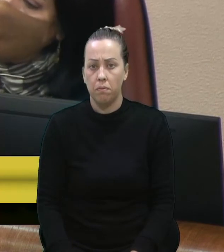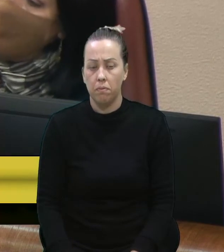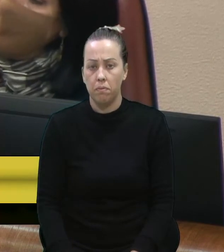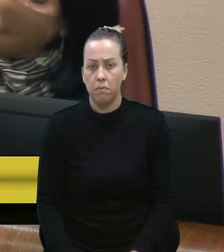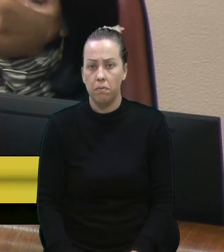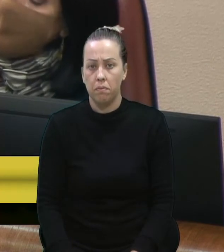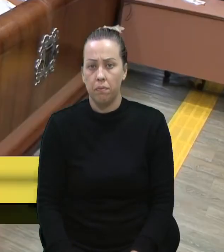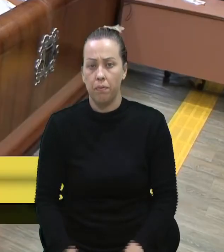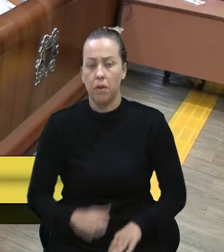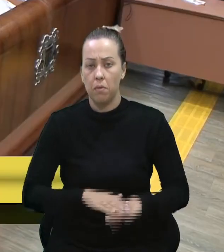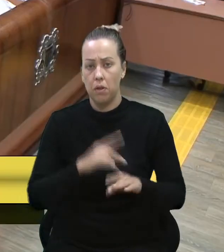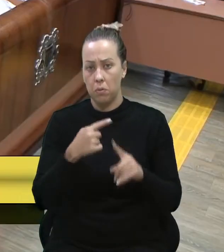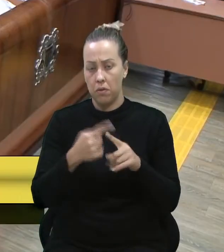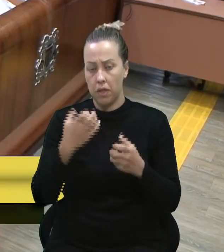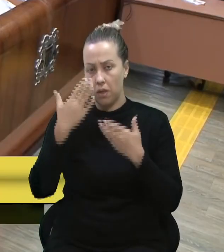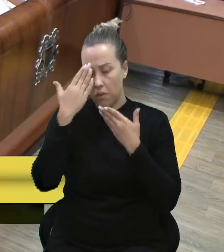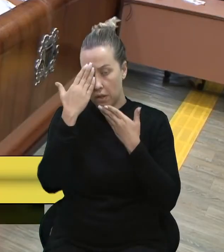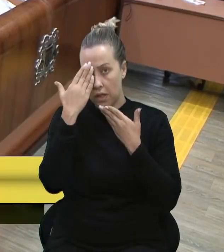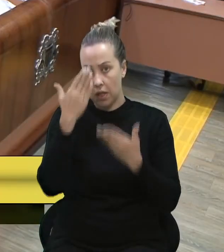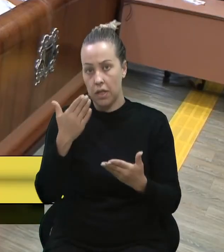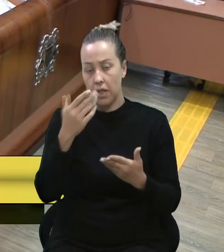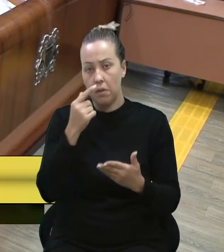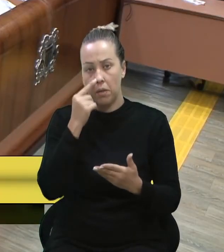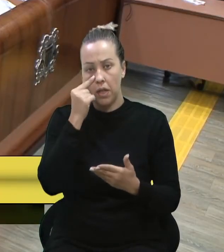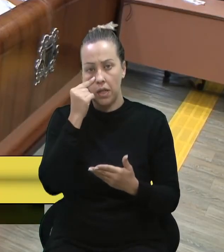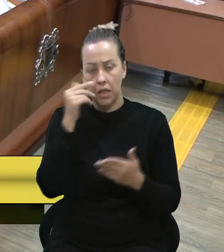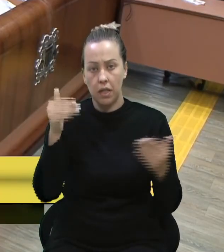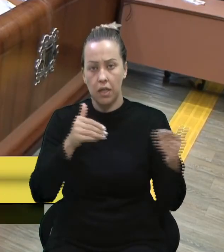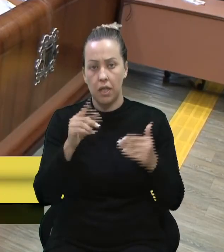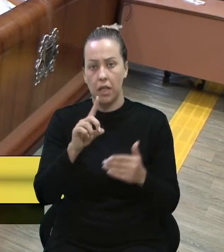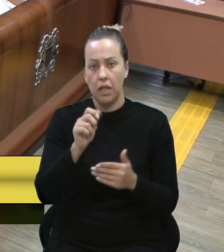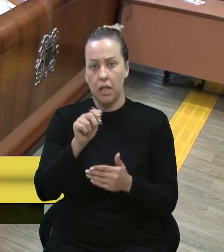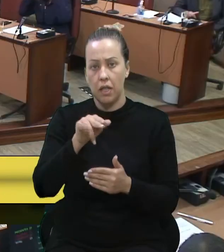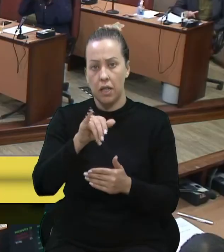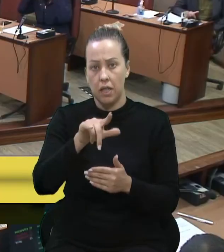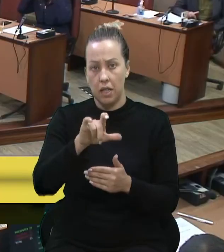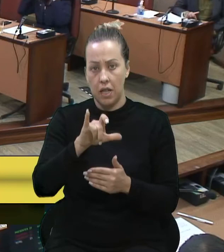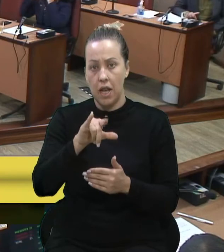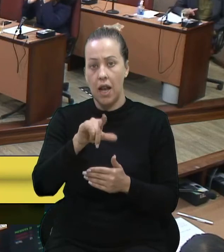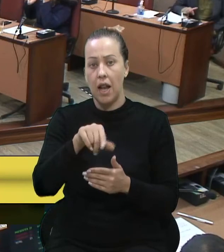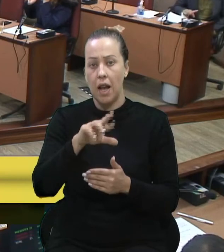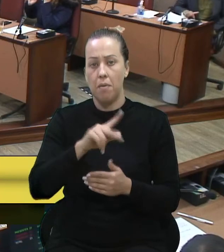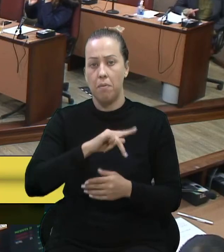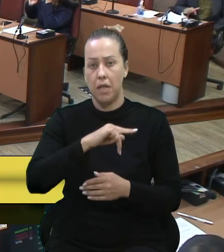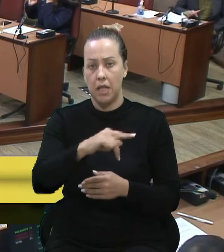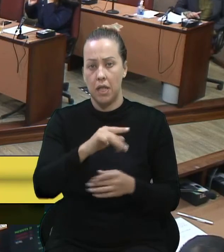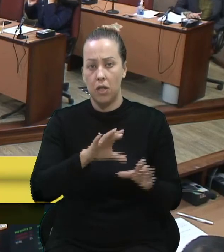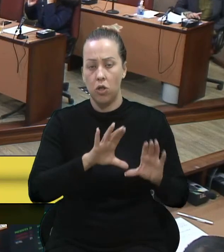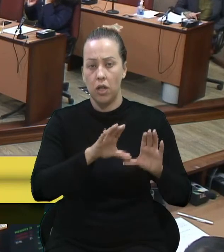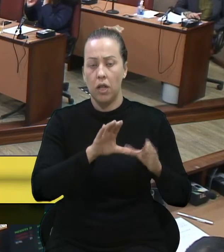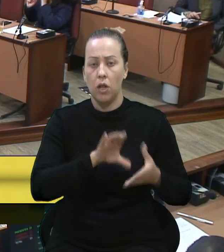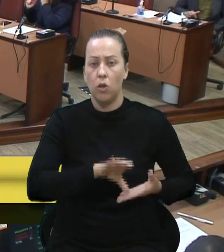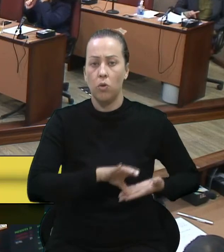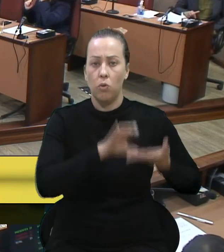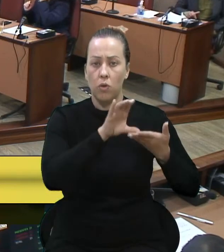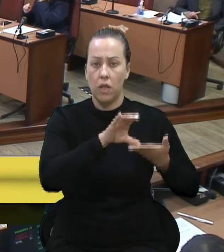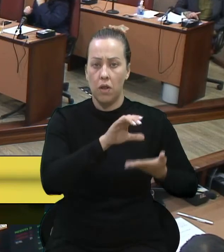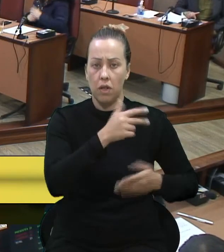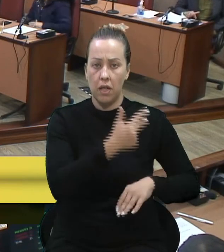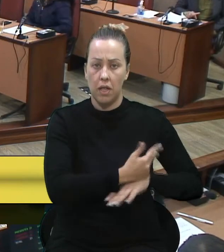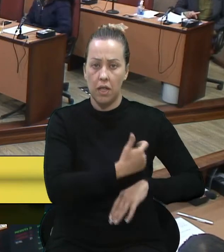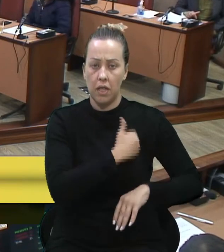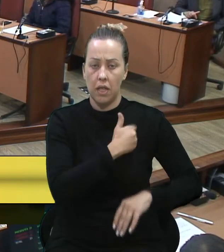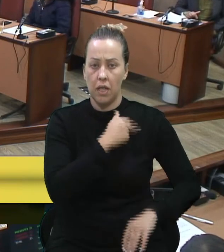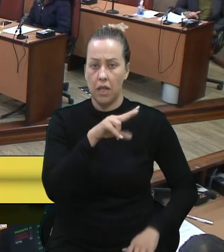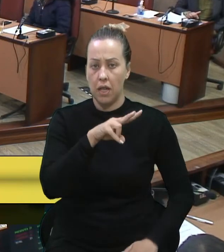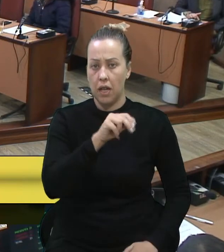Então, mais uma vez, quero agradecer aqui a presença, então, da Daniela Reck, que é a presidente do Conselho Municipal do Idoso, e da Vanice